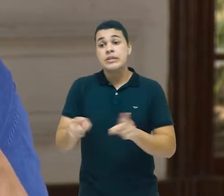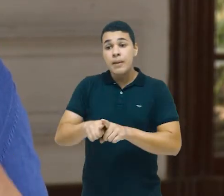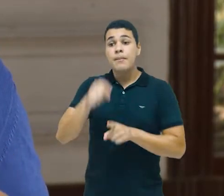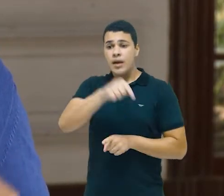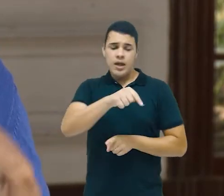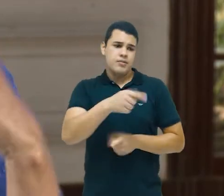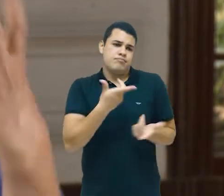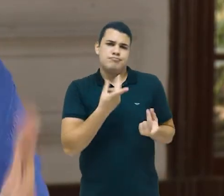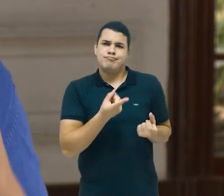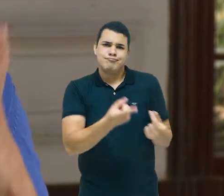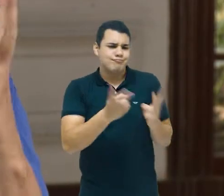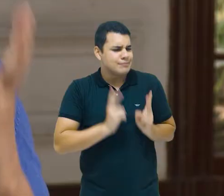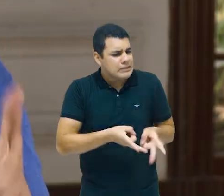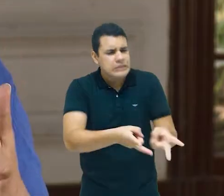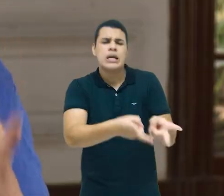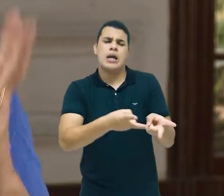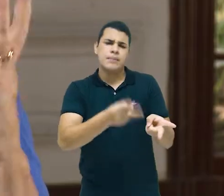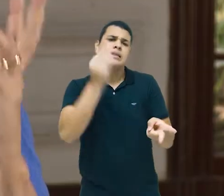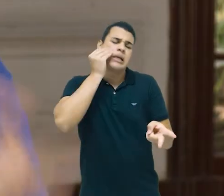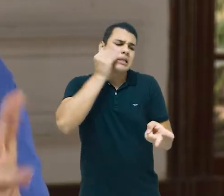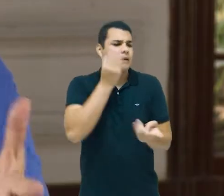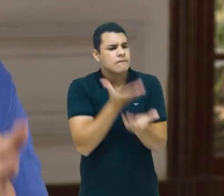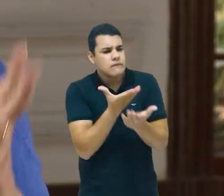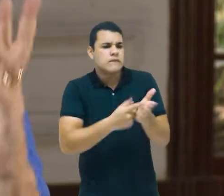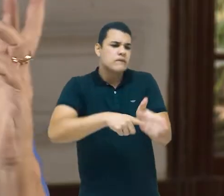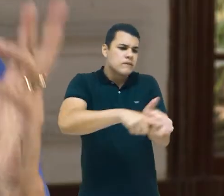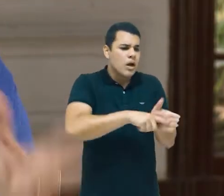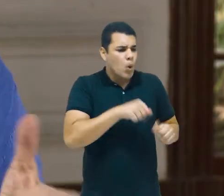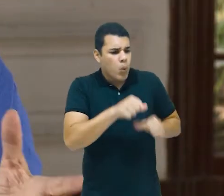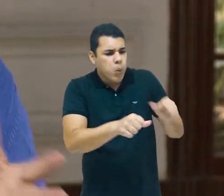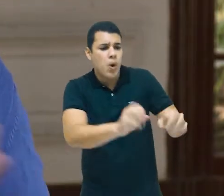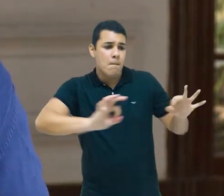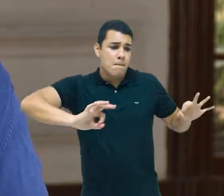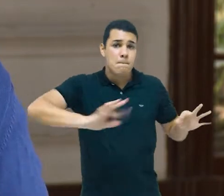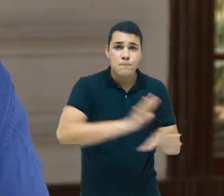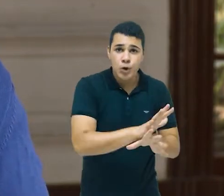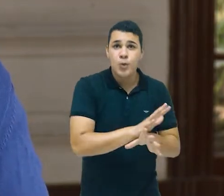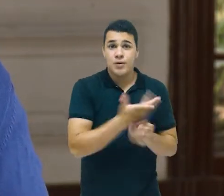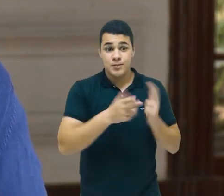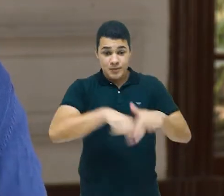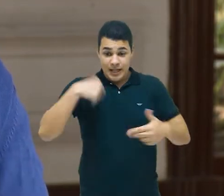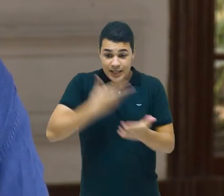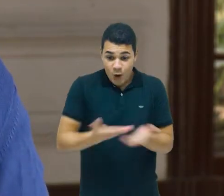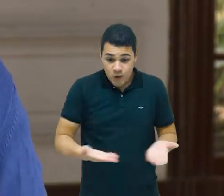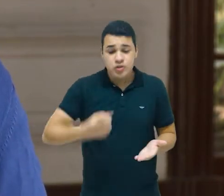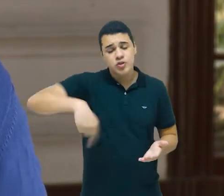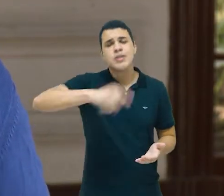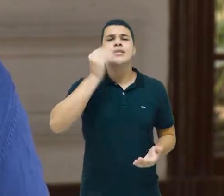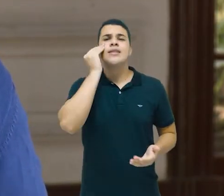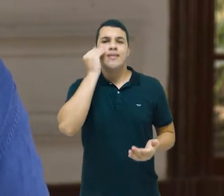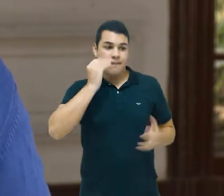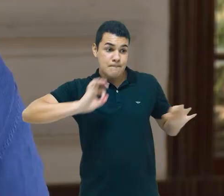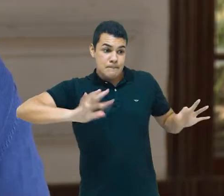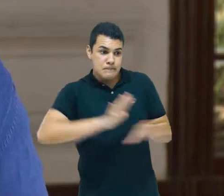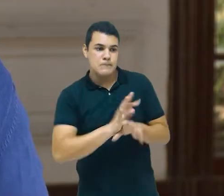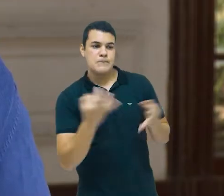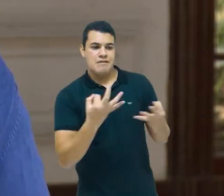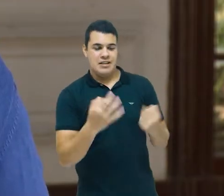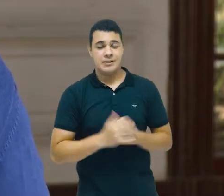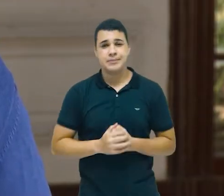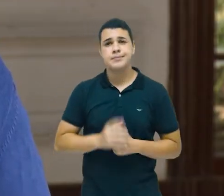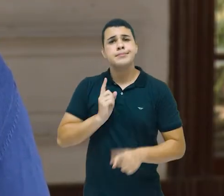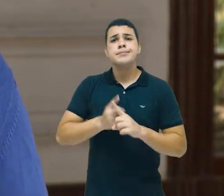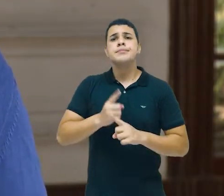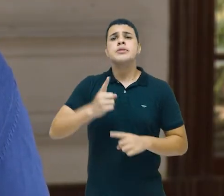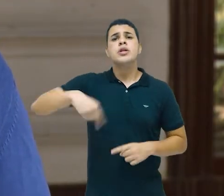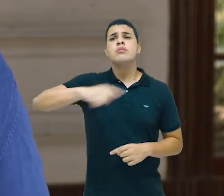eternamente incompleta. Nós não conseguimos completar essa reforma do nosso sistema de saúde. Bem, e por que também não